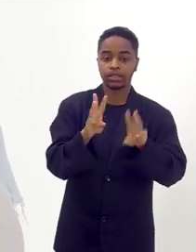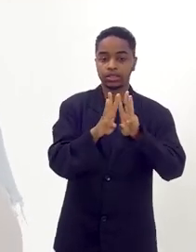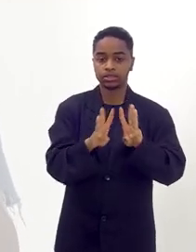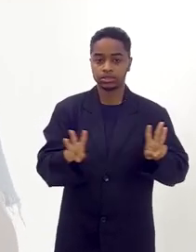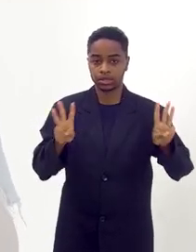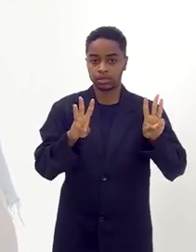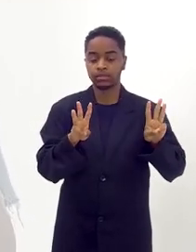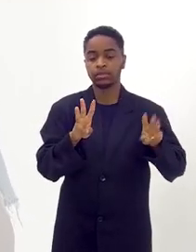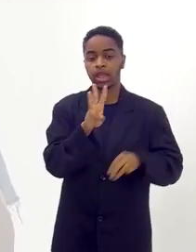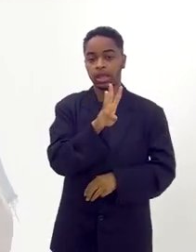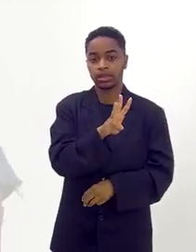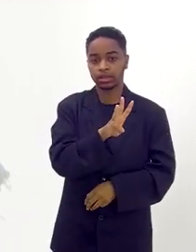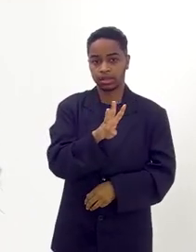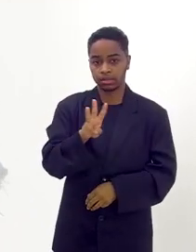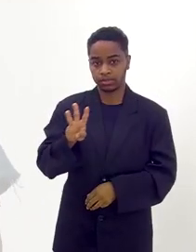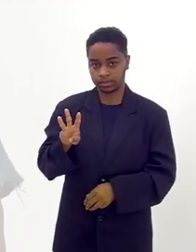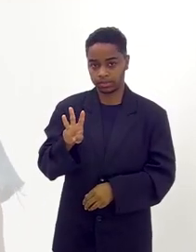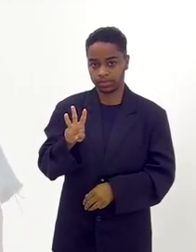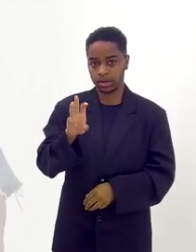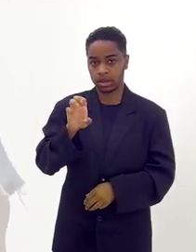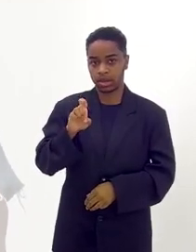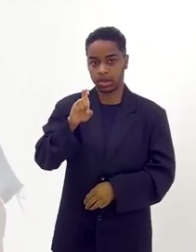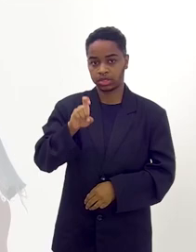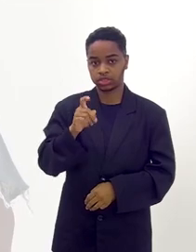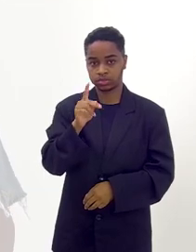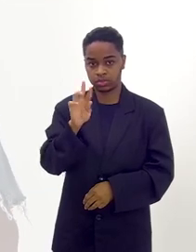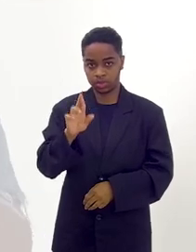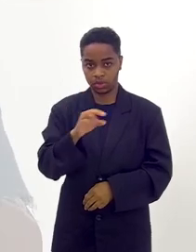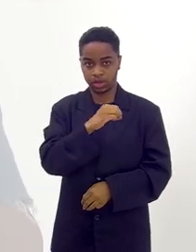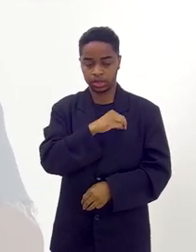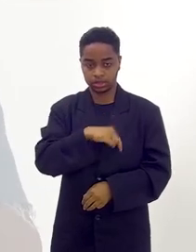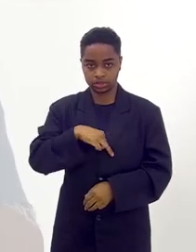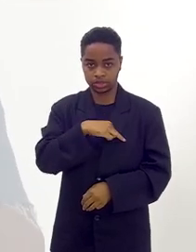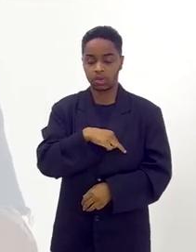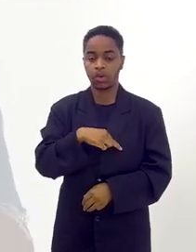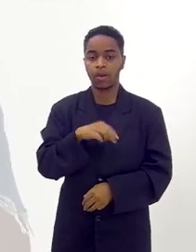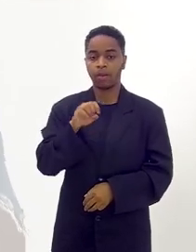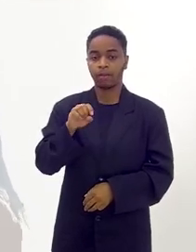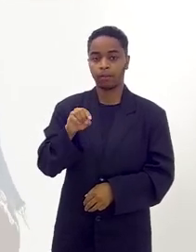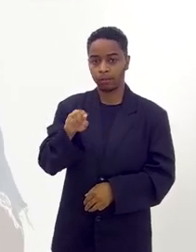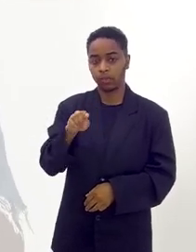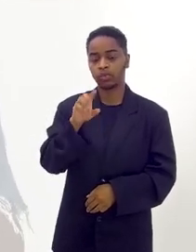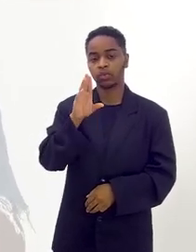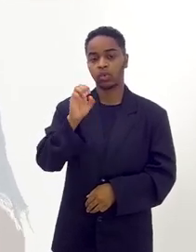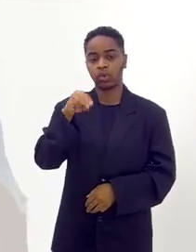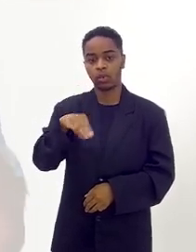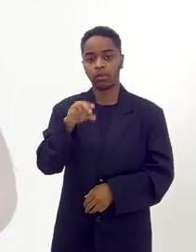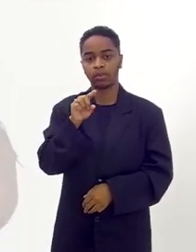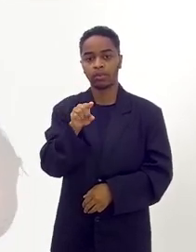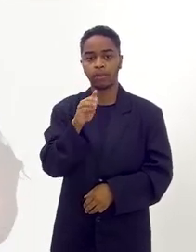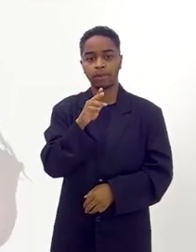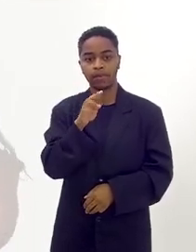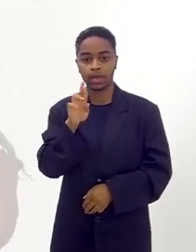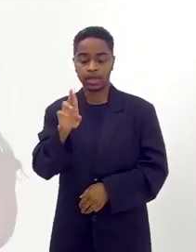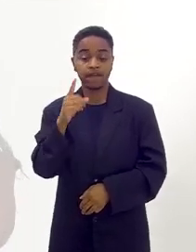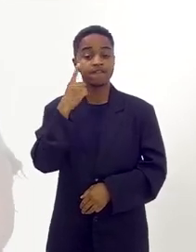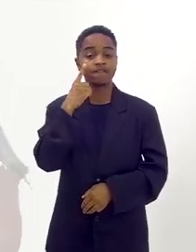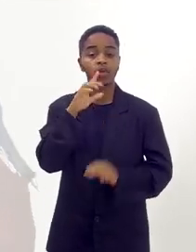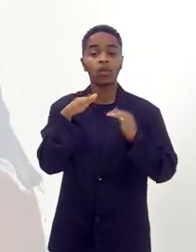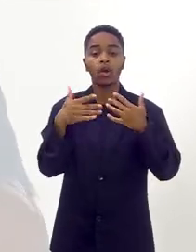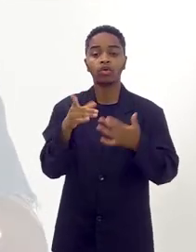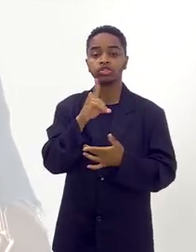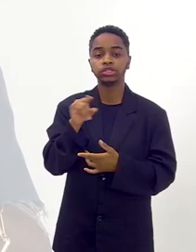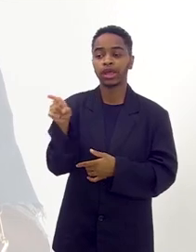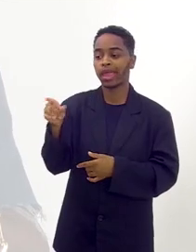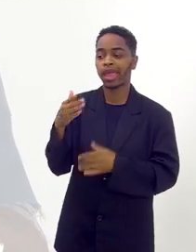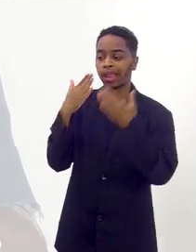que é www.exporeligião.com.br. Vai na programação e